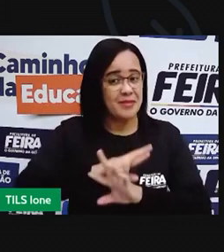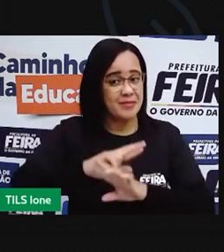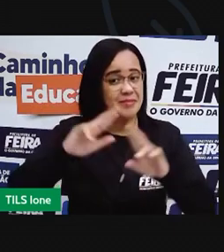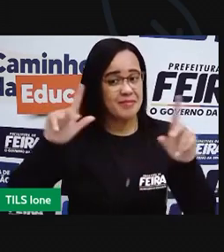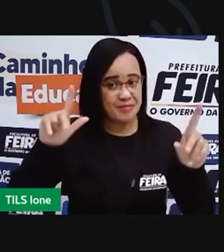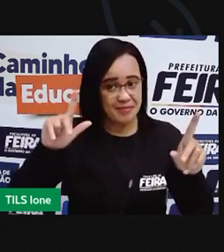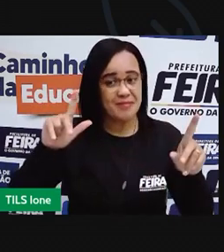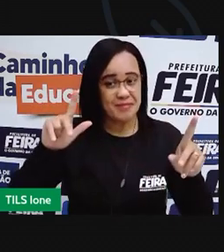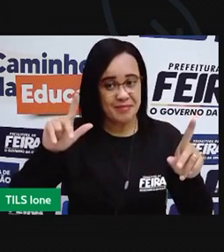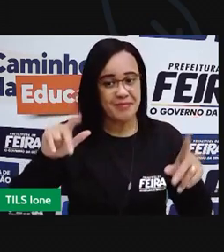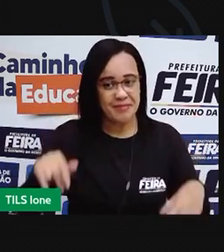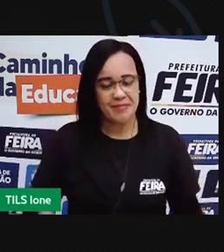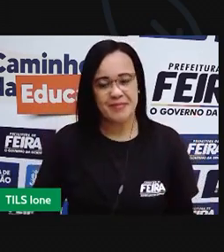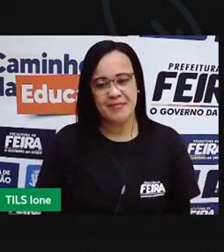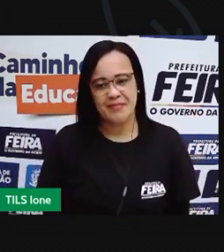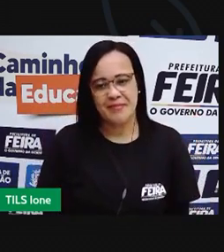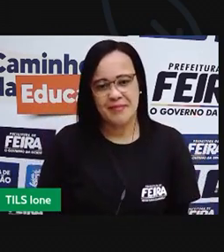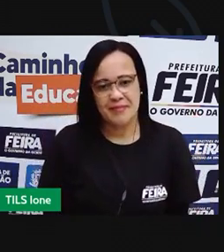esquerdo.